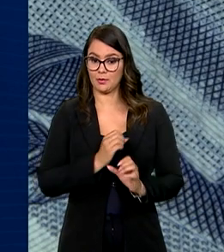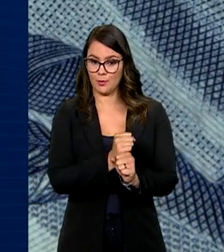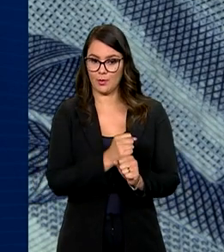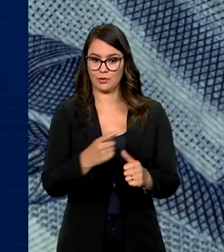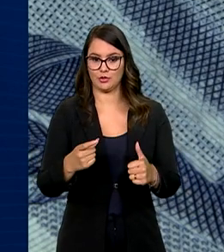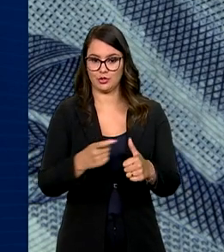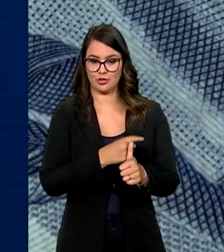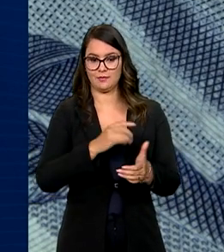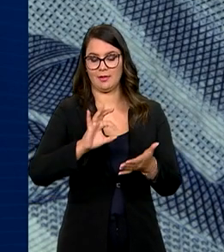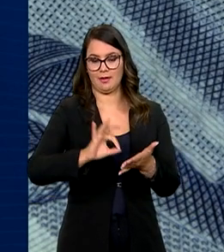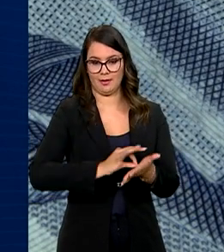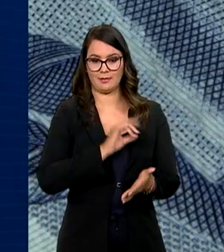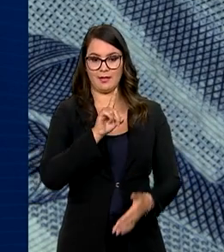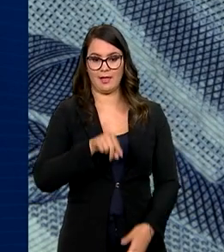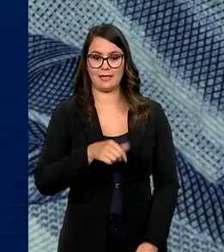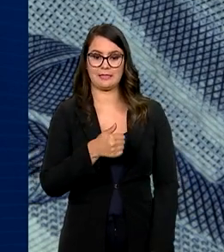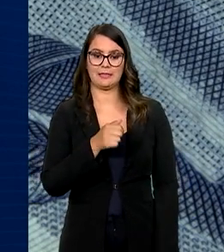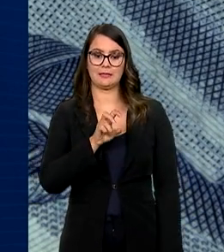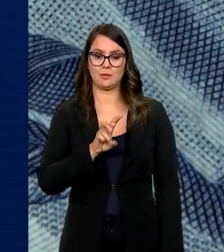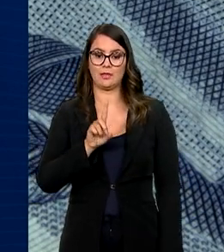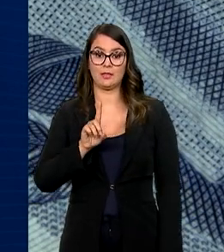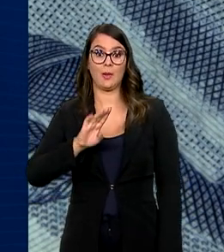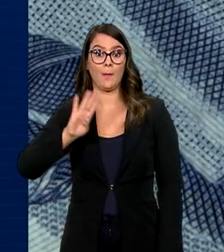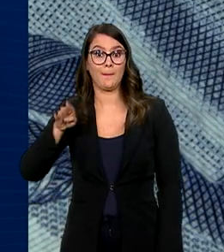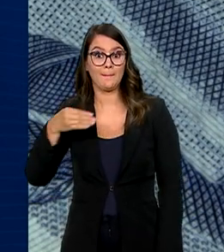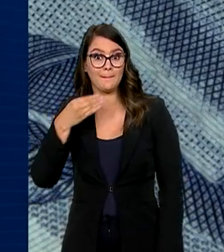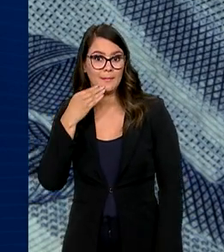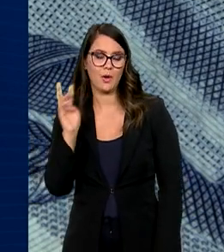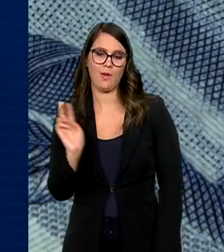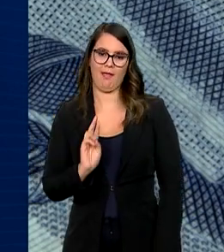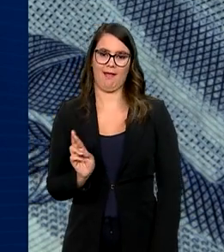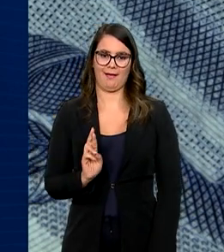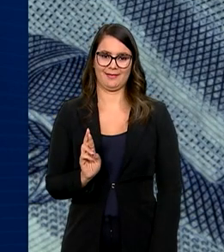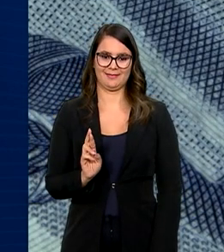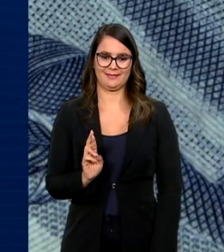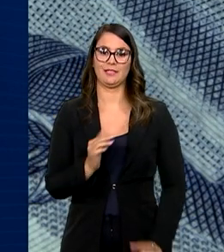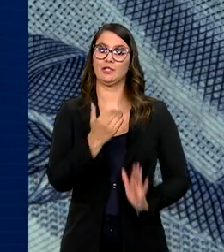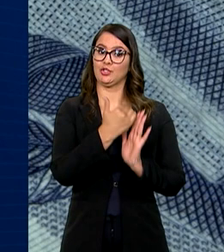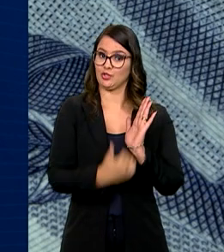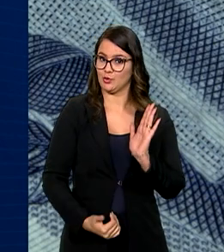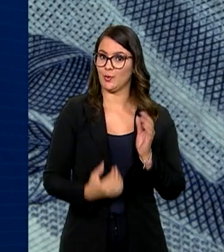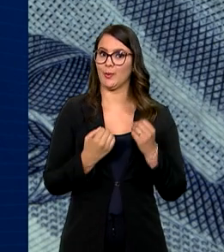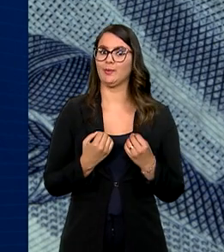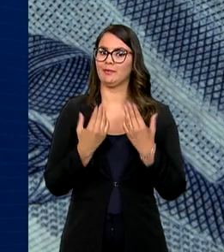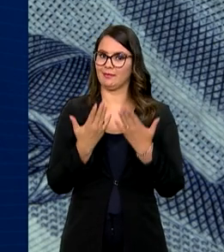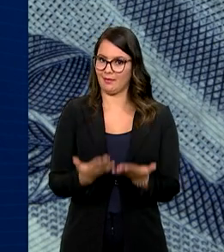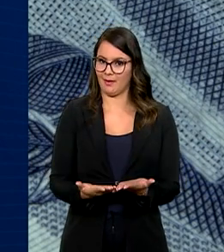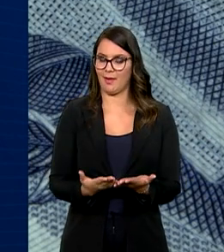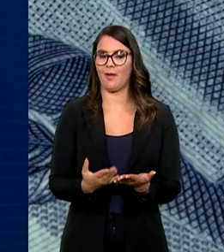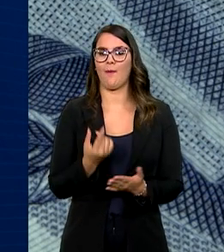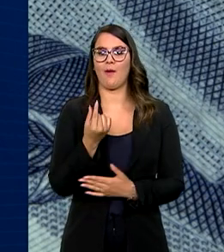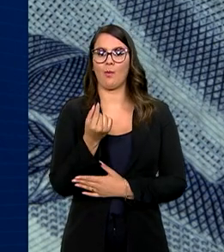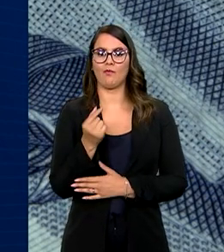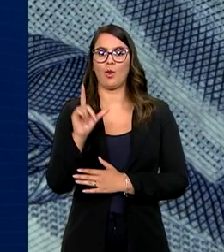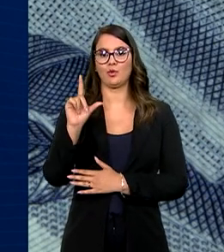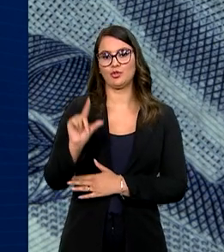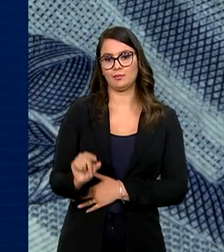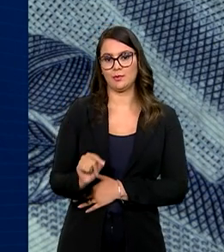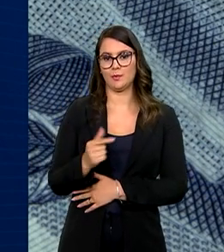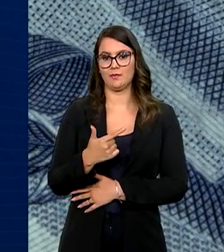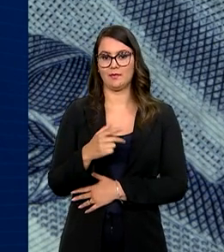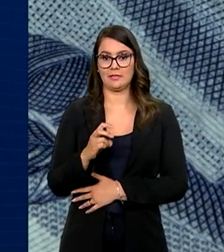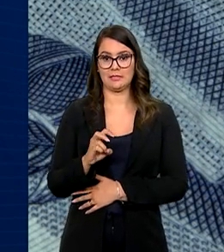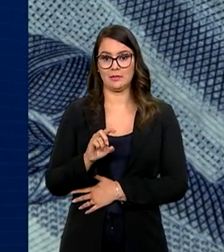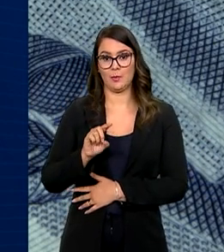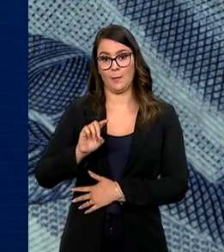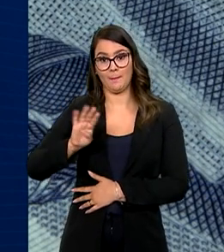dívidas cadastradas foi de R 151 bilhões. Com os descontos oferecidos, esse valor caiu para R 25